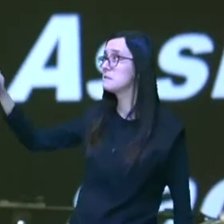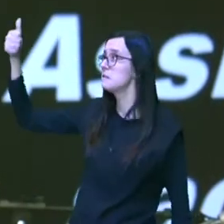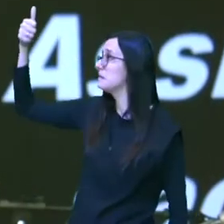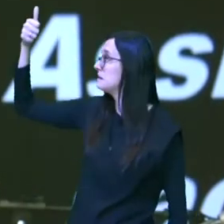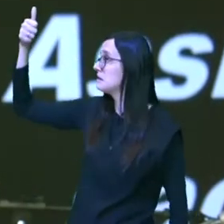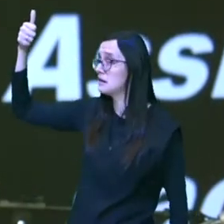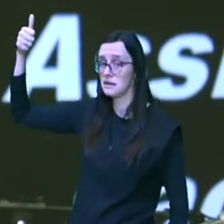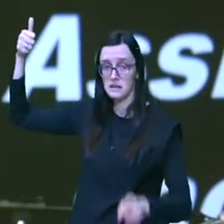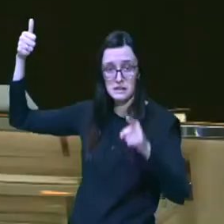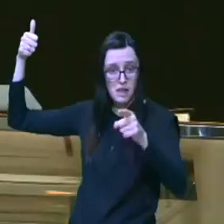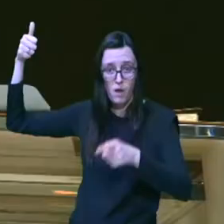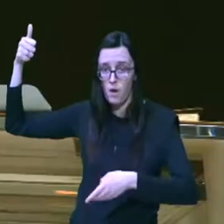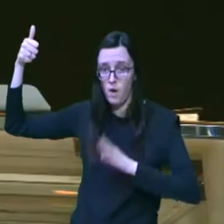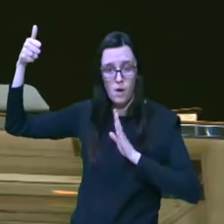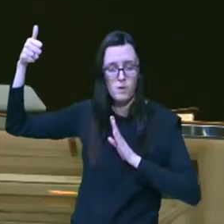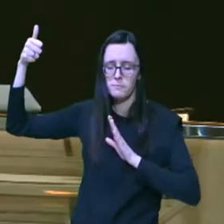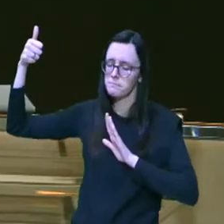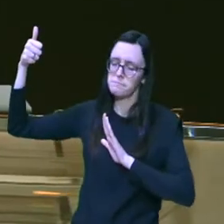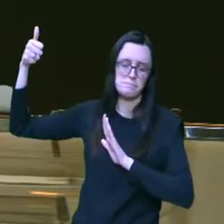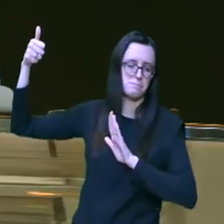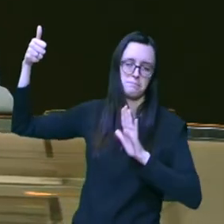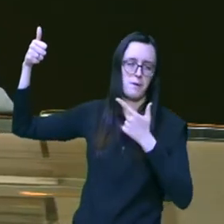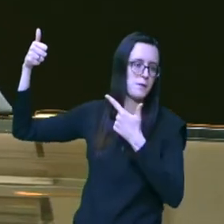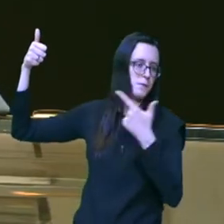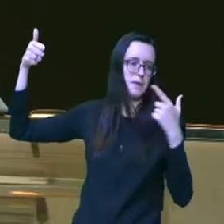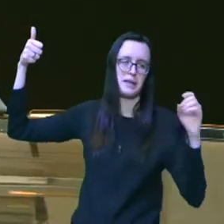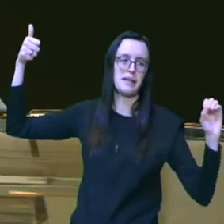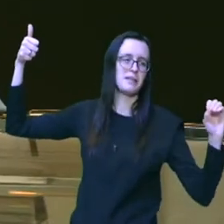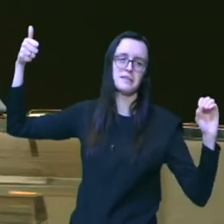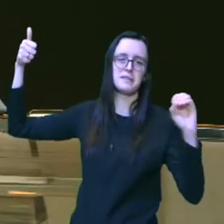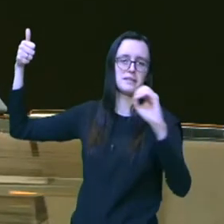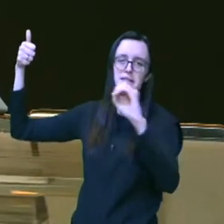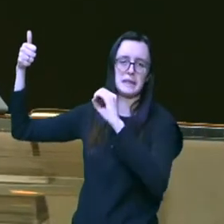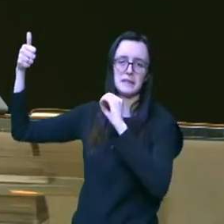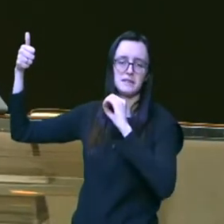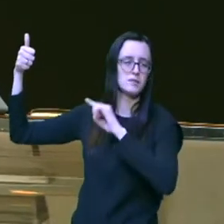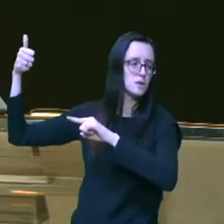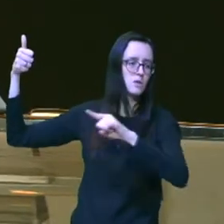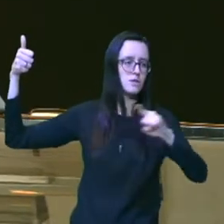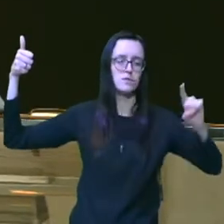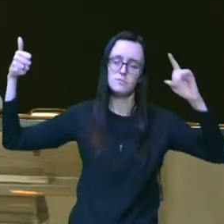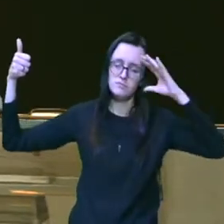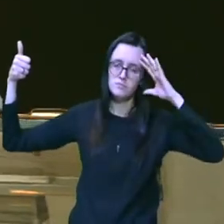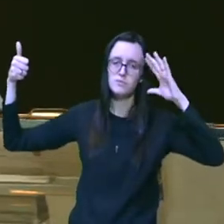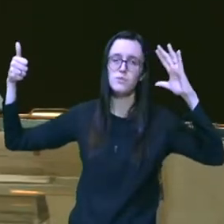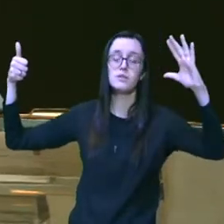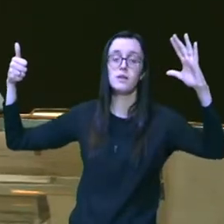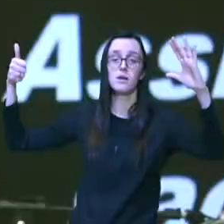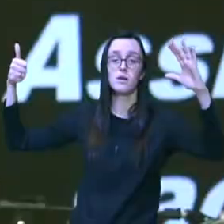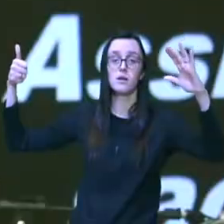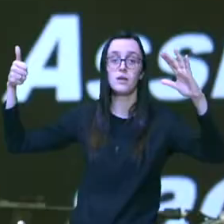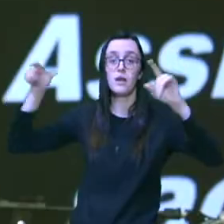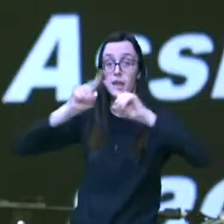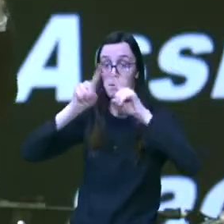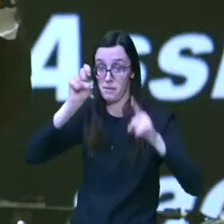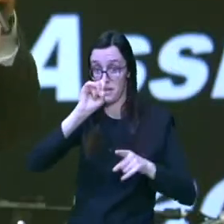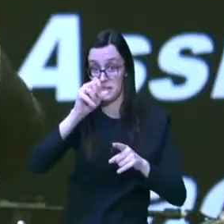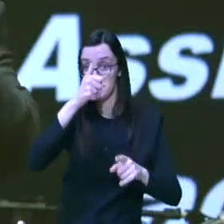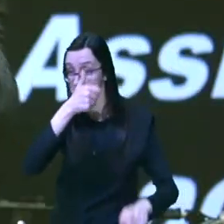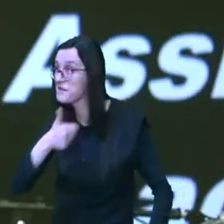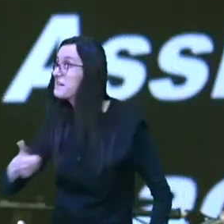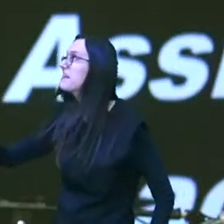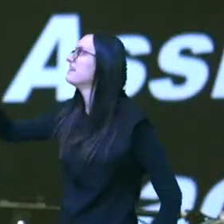coração então já não é mais nada não passa de uma ilusão mas se ele for o primeiro seu